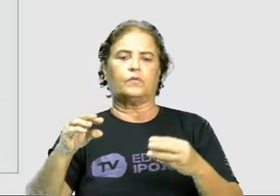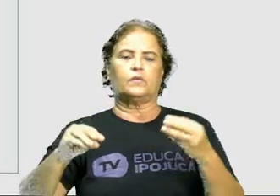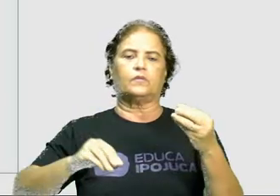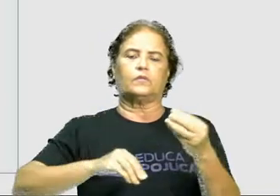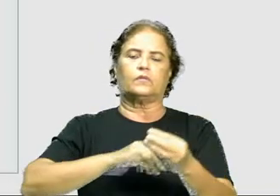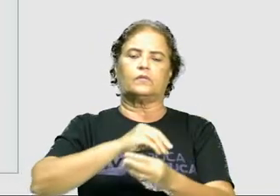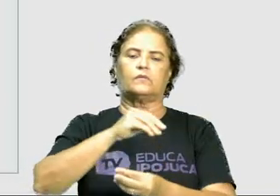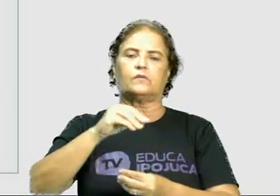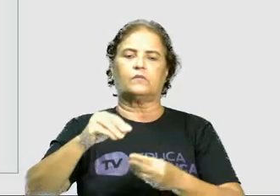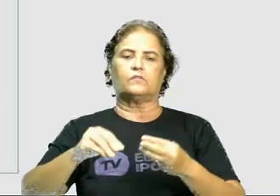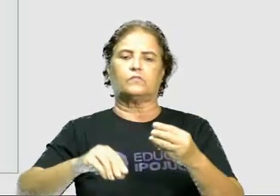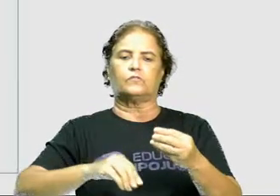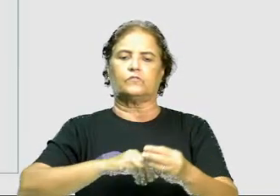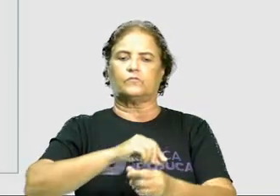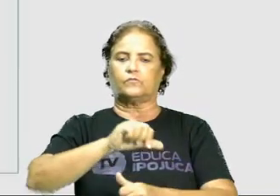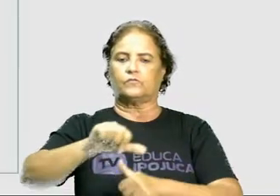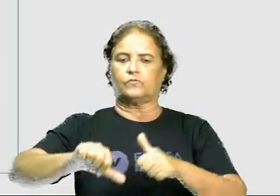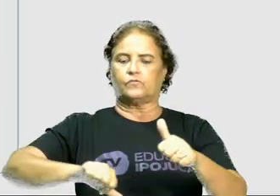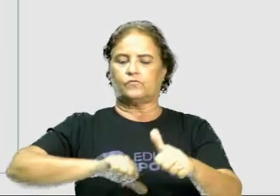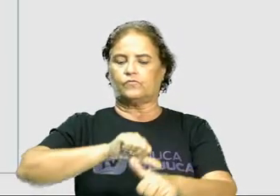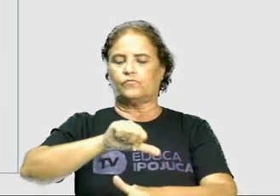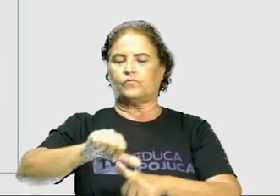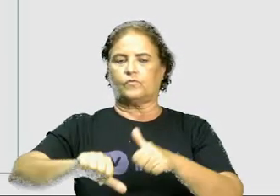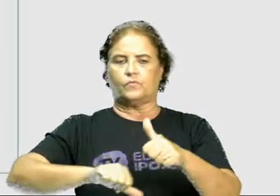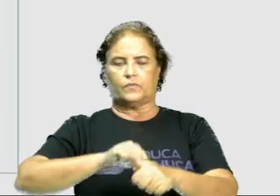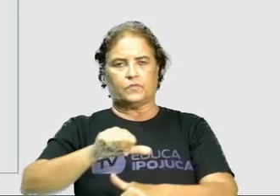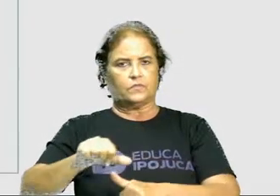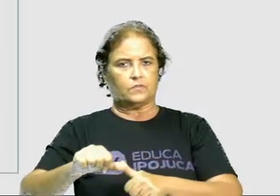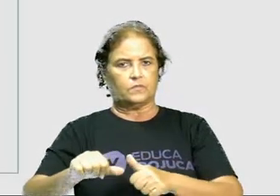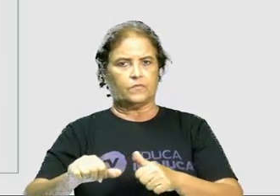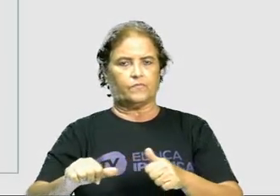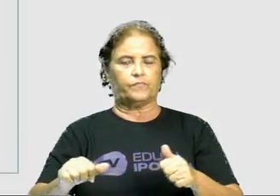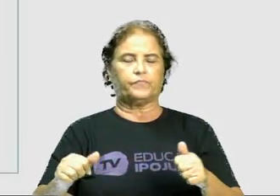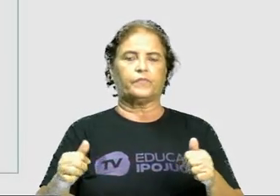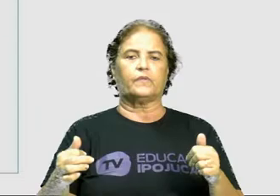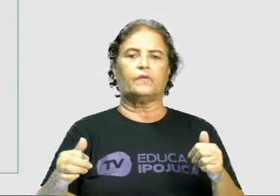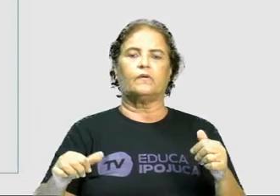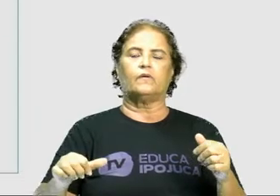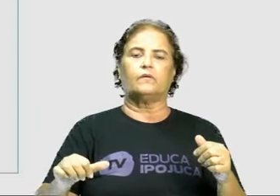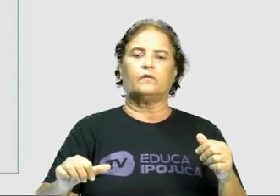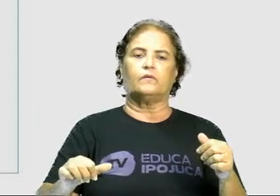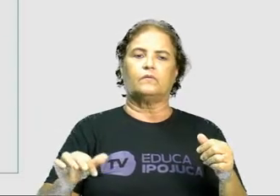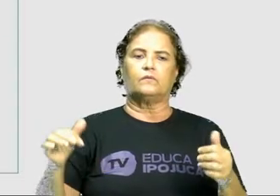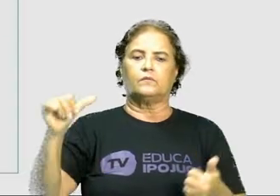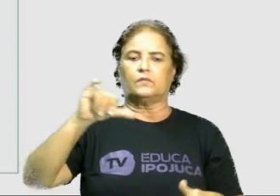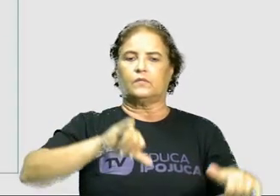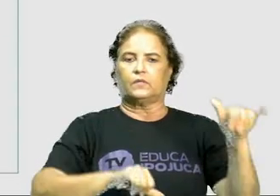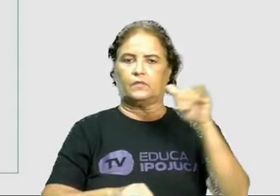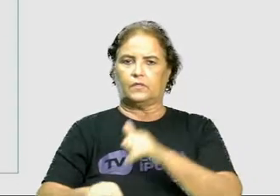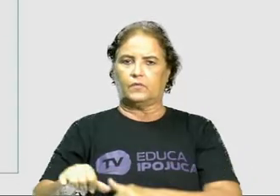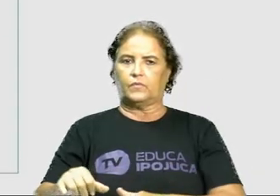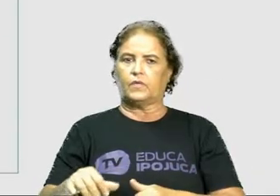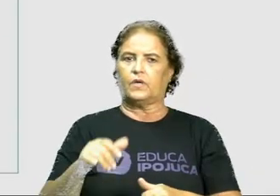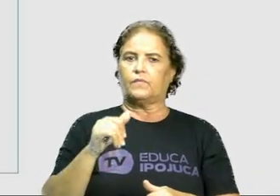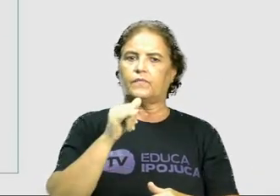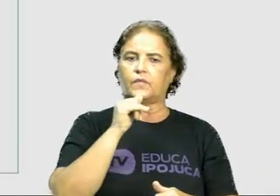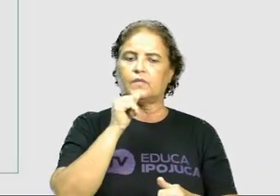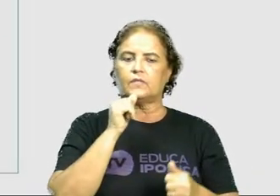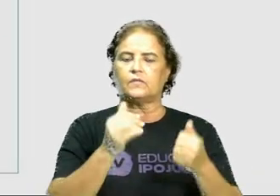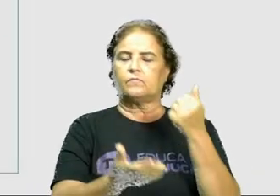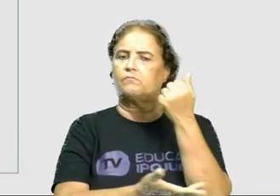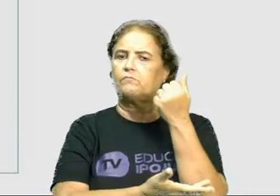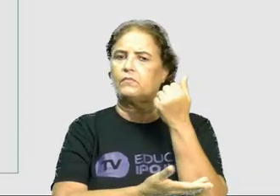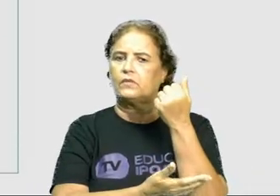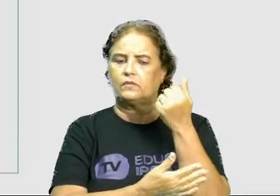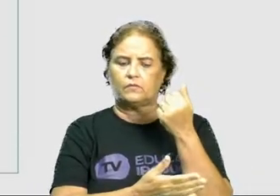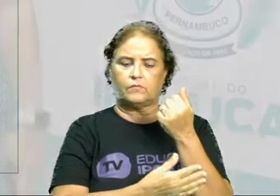química. Por exemplo, madeira. Se eu pegar a madeira e colocar fogo nela, eu vou ter madeira no final?